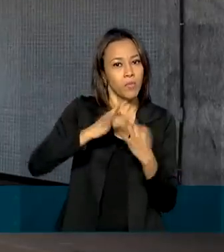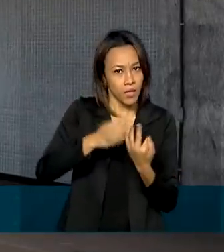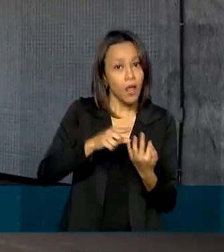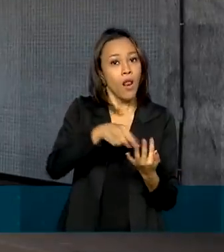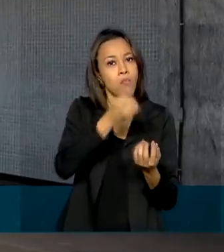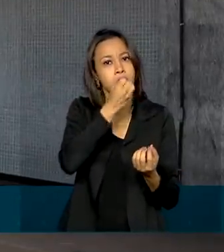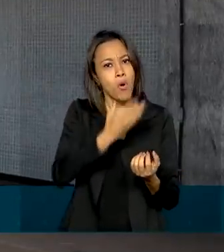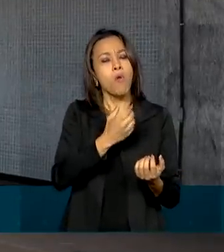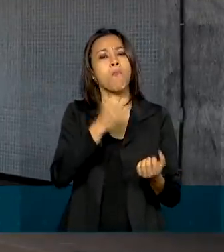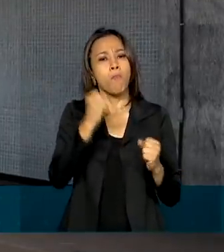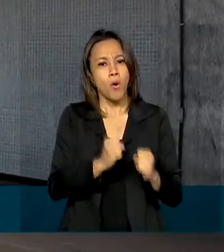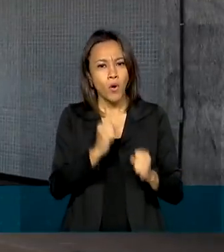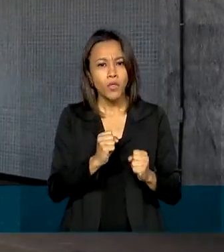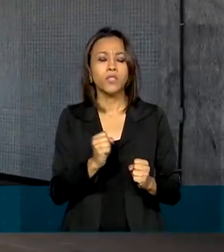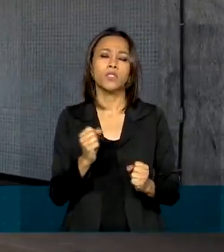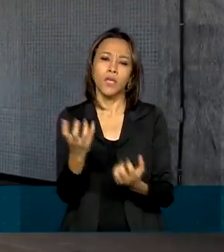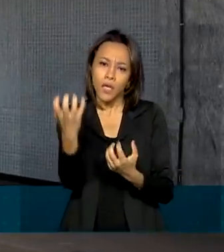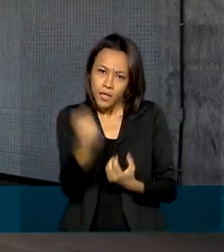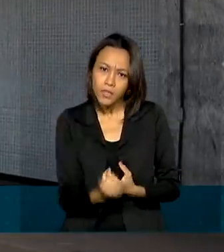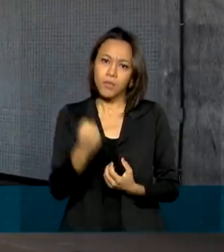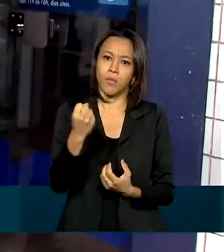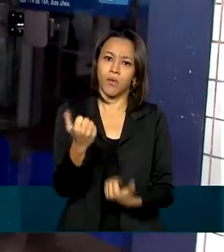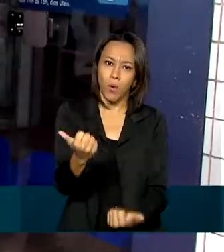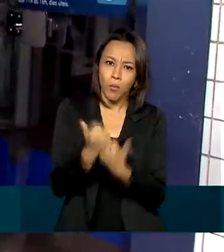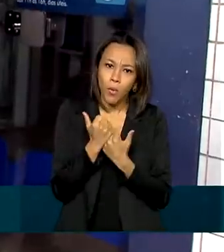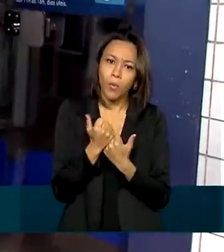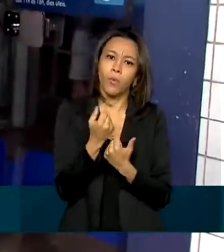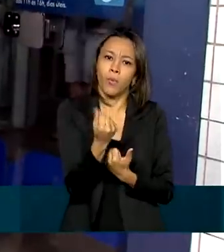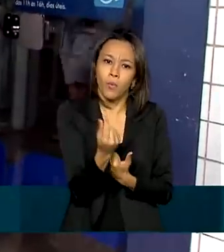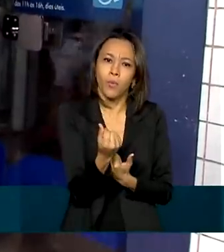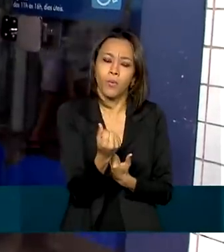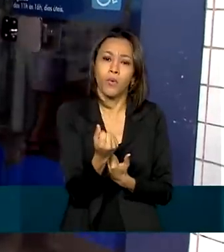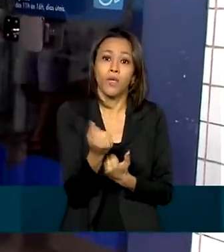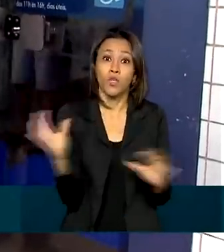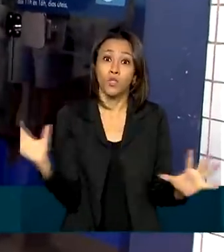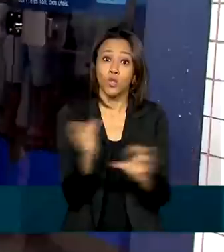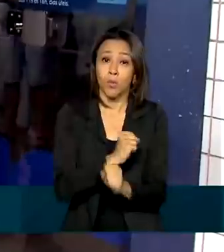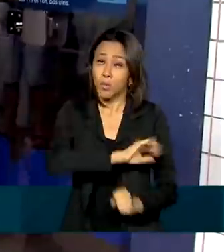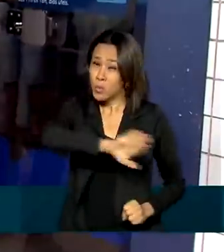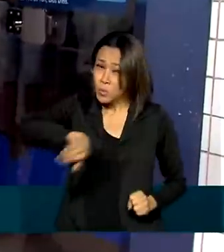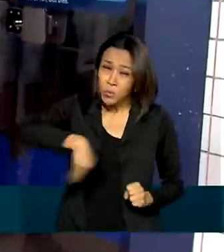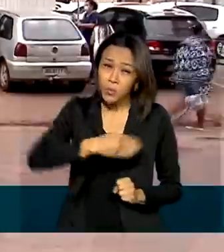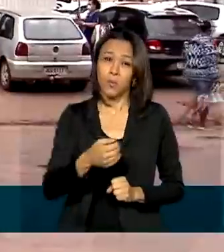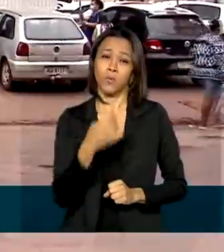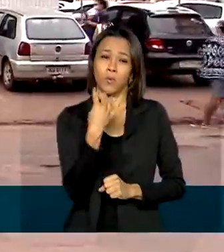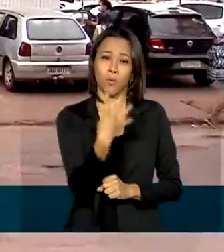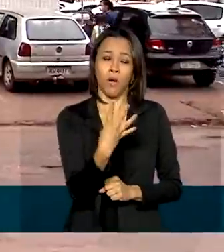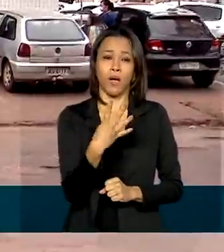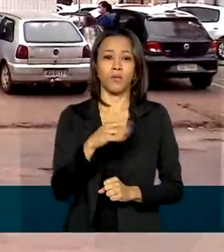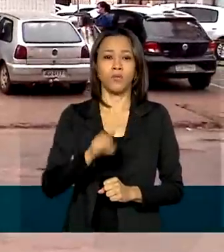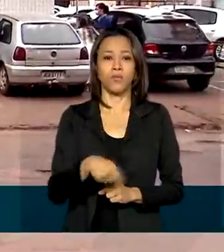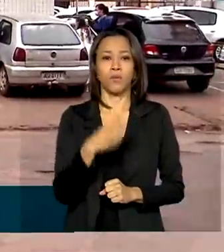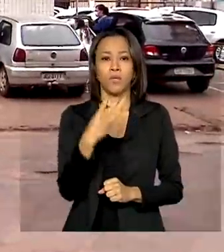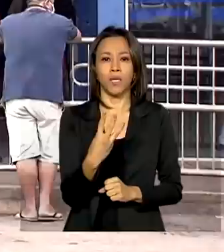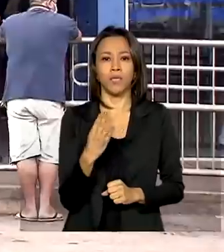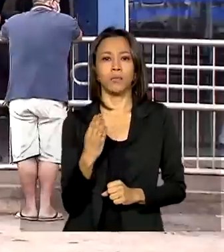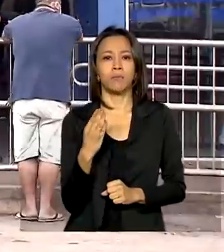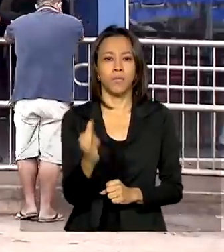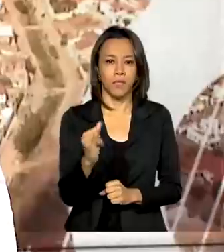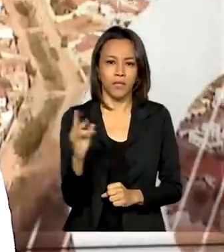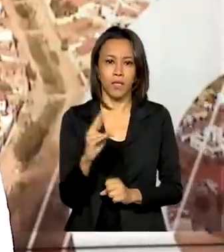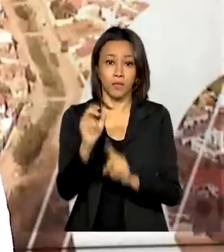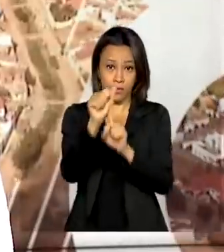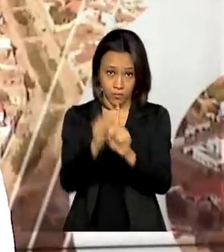primeira parcela do auxílio extensão e receberão ao todo R$ 4,3 bilhões durante o mês de